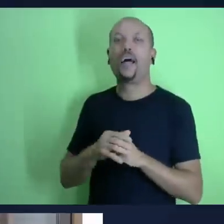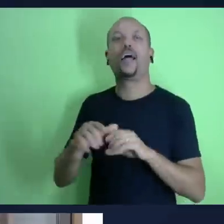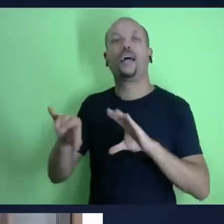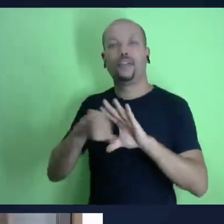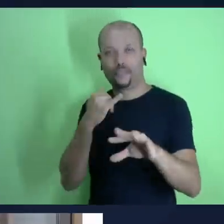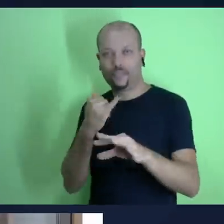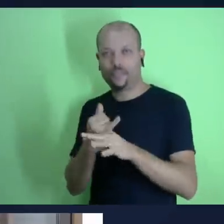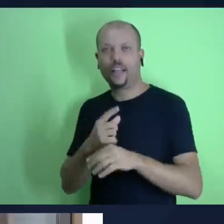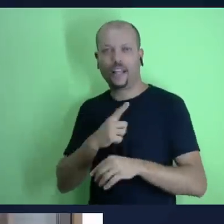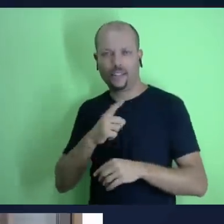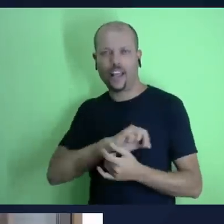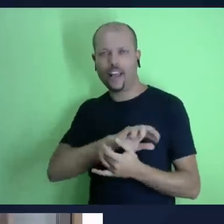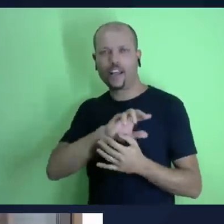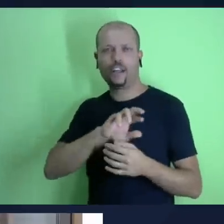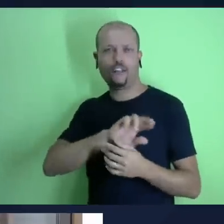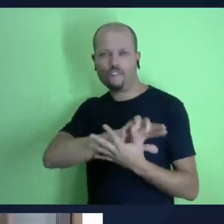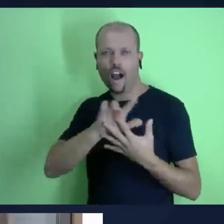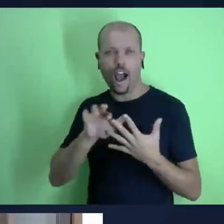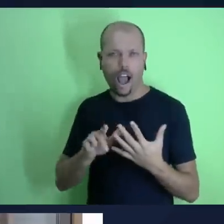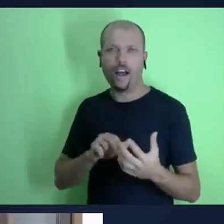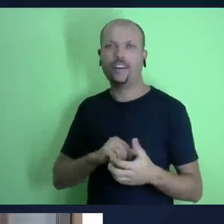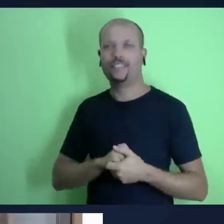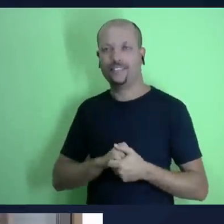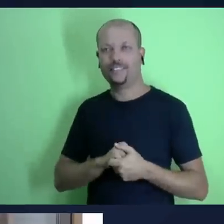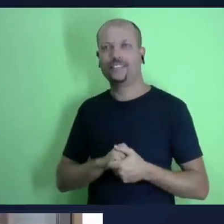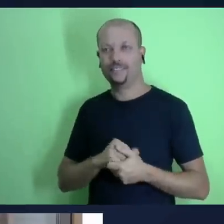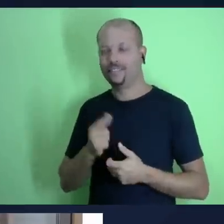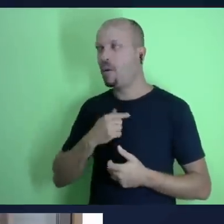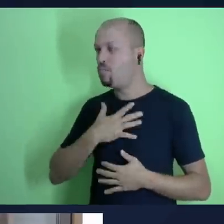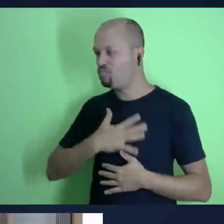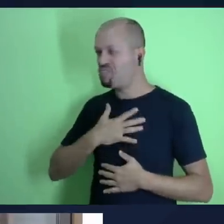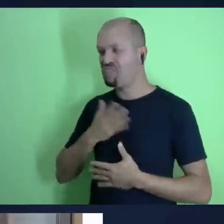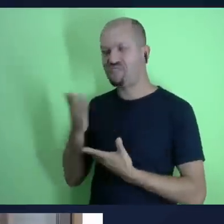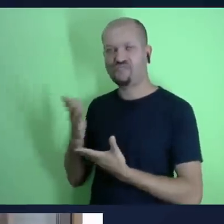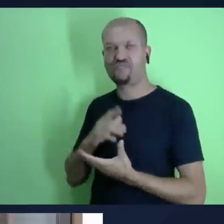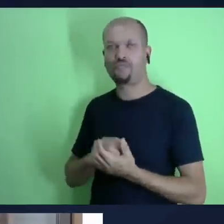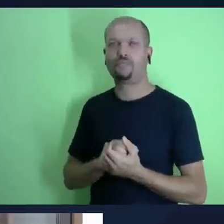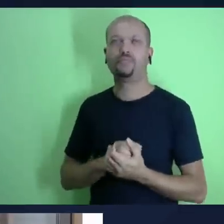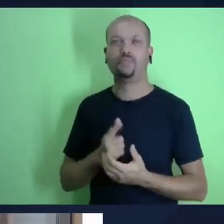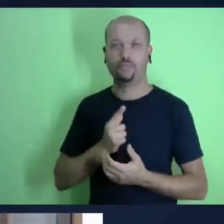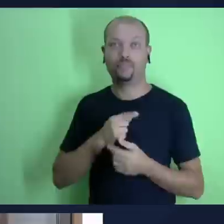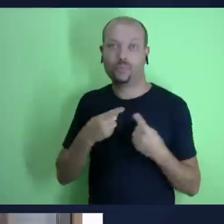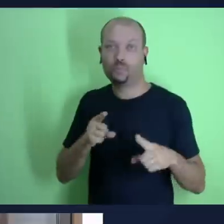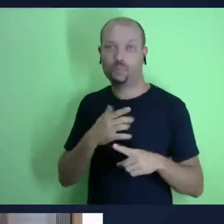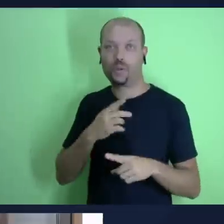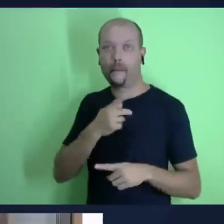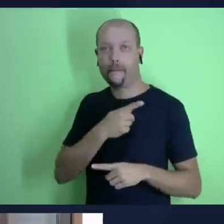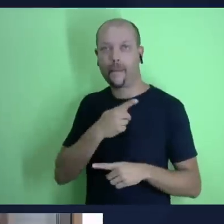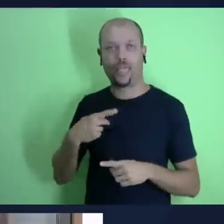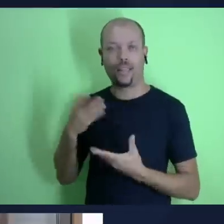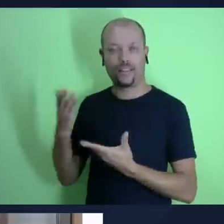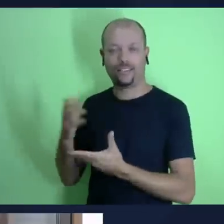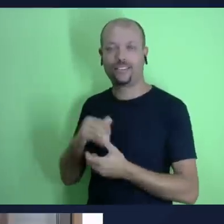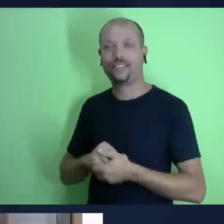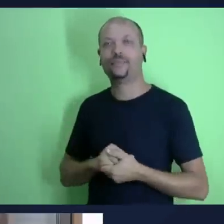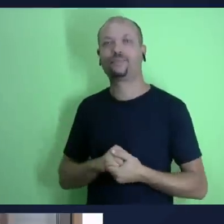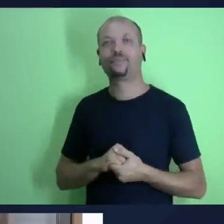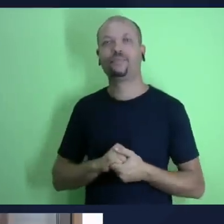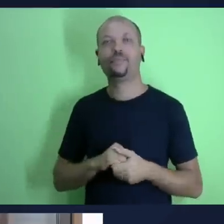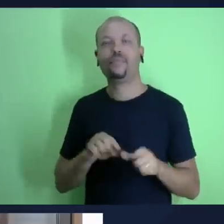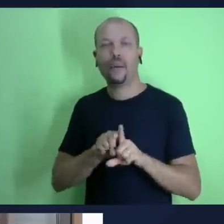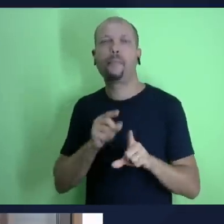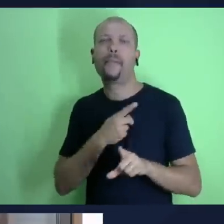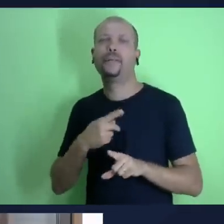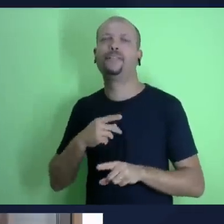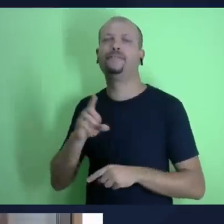continue te guiando eu vou pedir pro senhor encerrar com uma oração o senhor pode também trazer suas palavras finais antes da oração mas eu quero